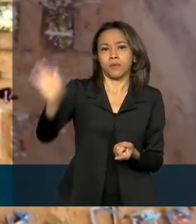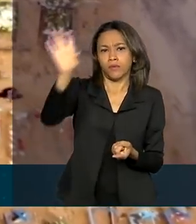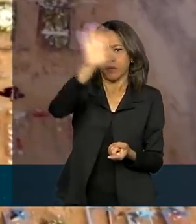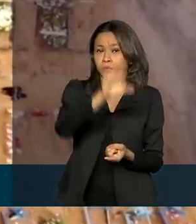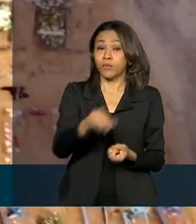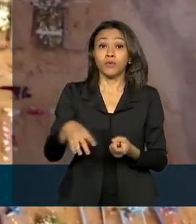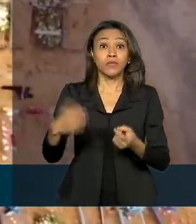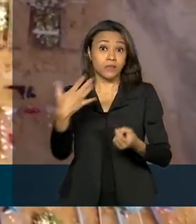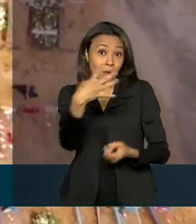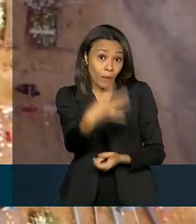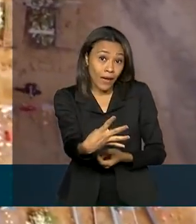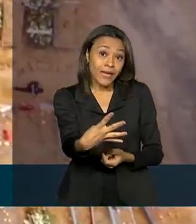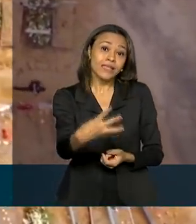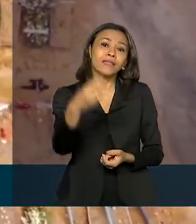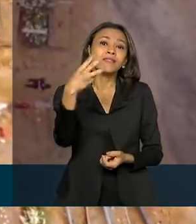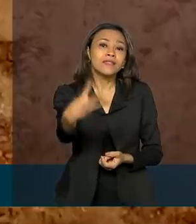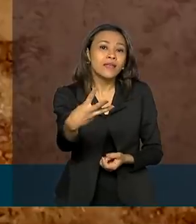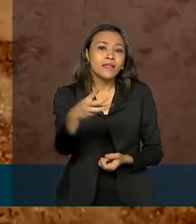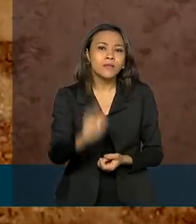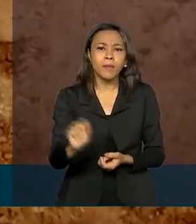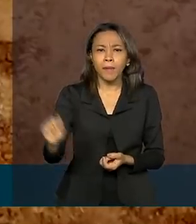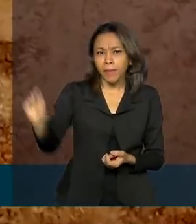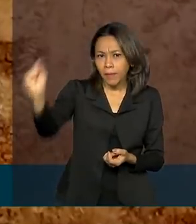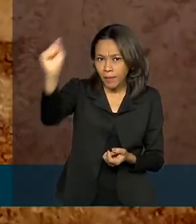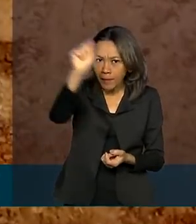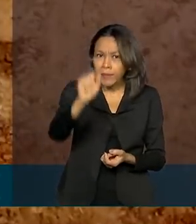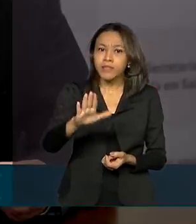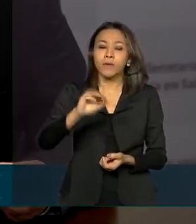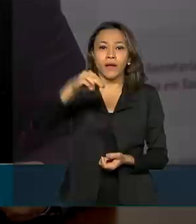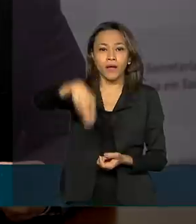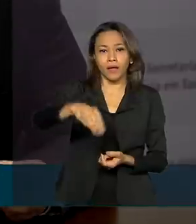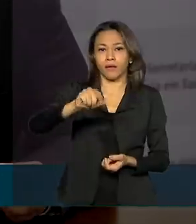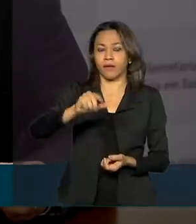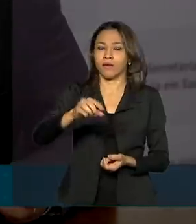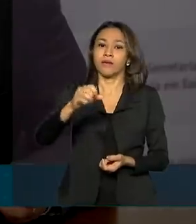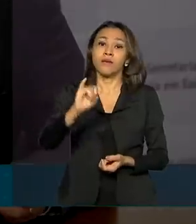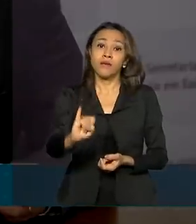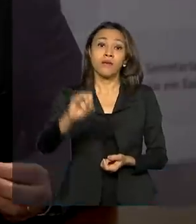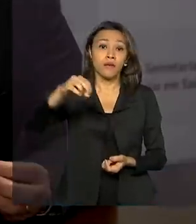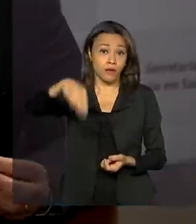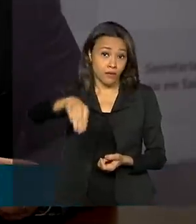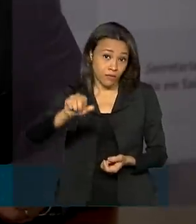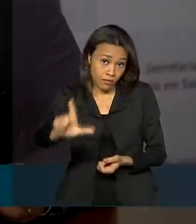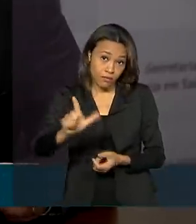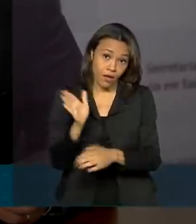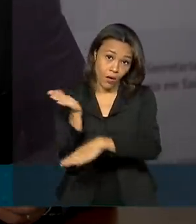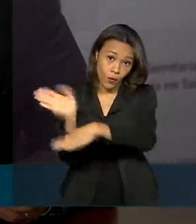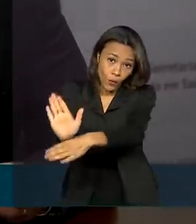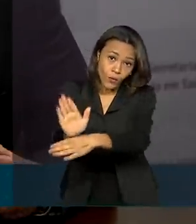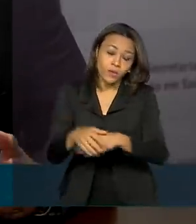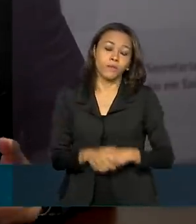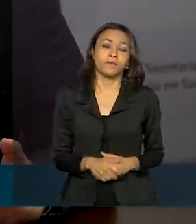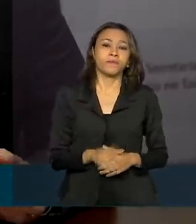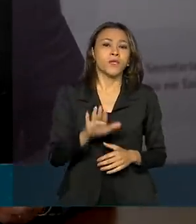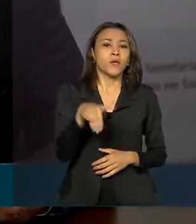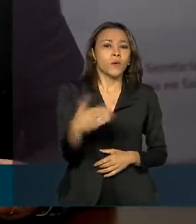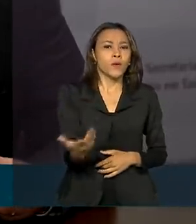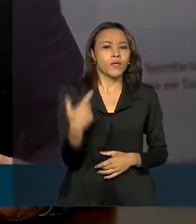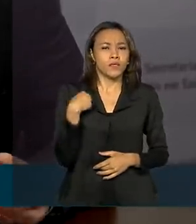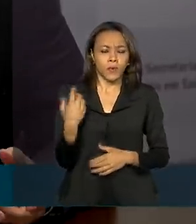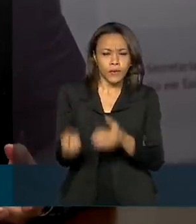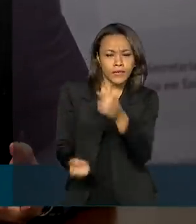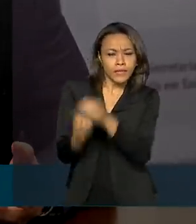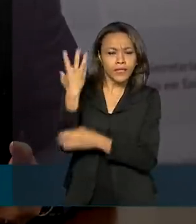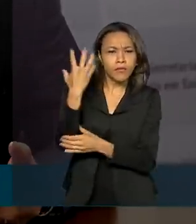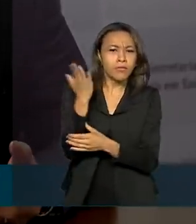43 unidades do serviço de verificação de óbitos. Na medida em que eu crio uma qualificação sobre a mortalidade,